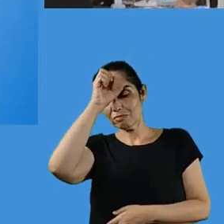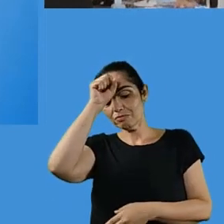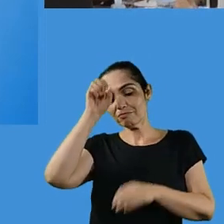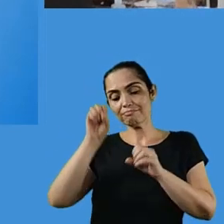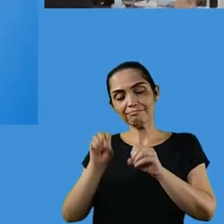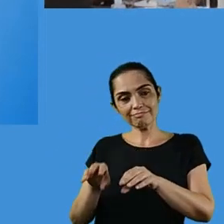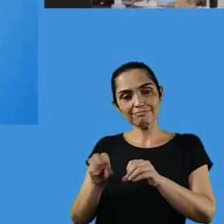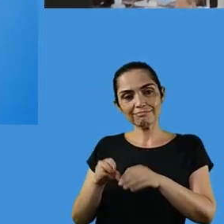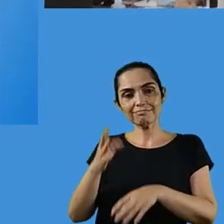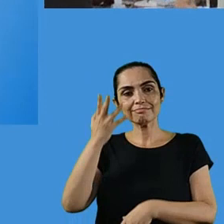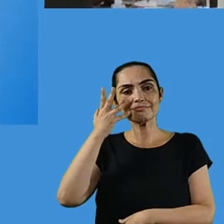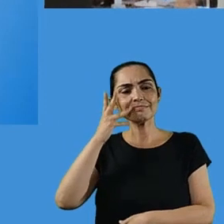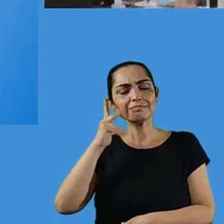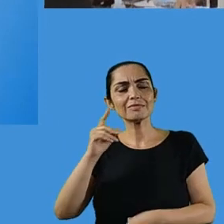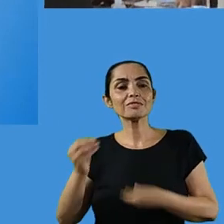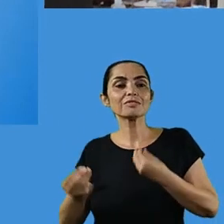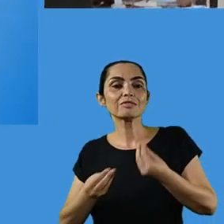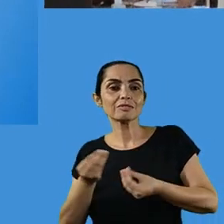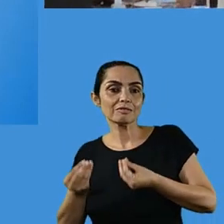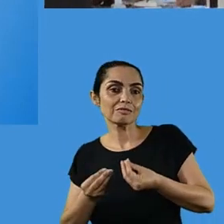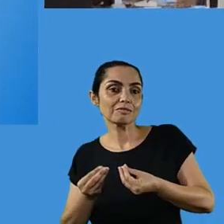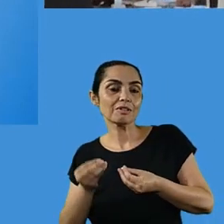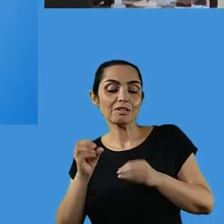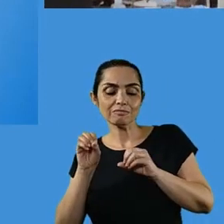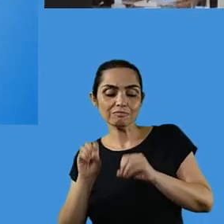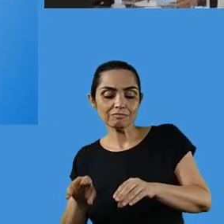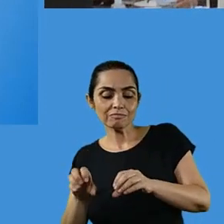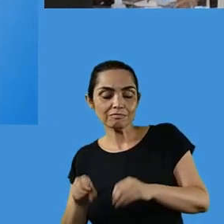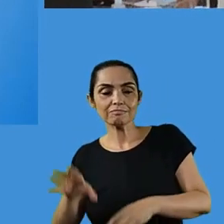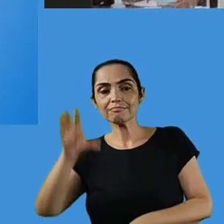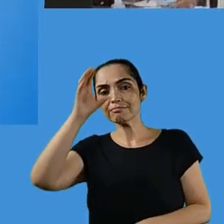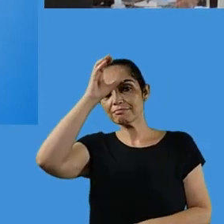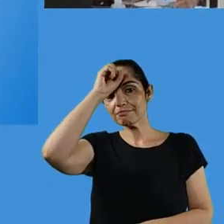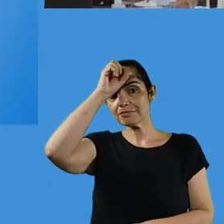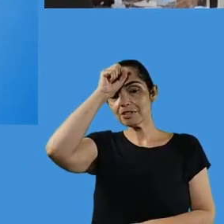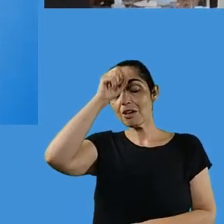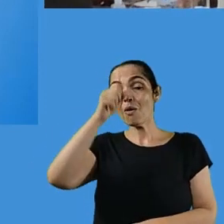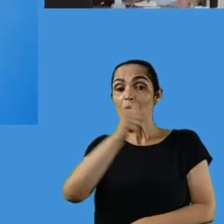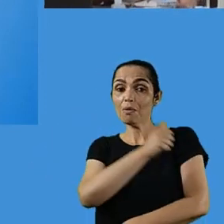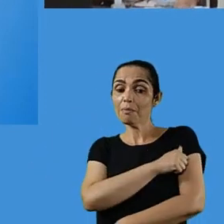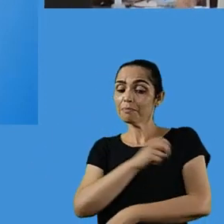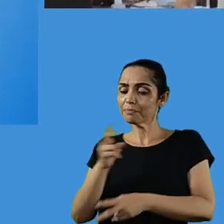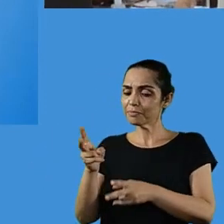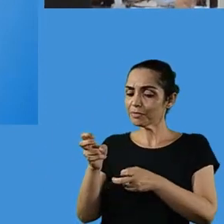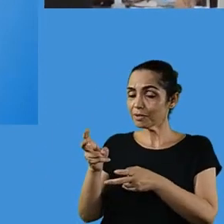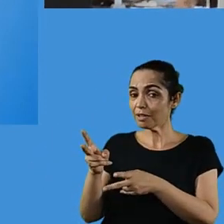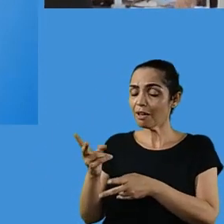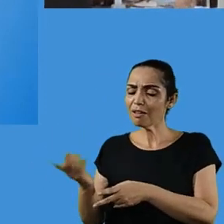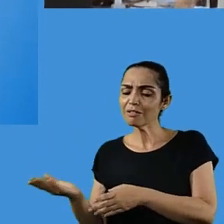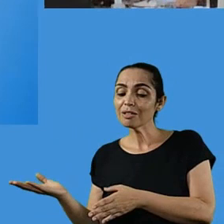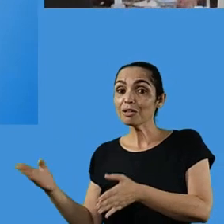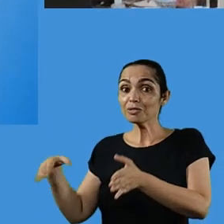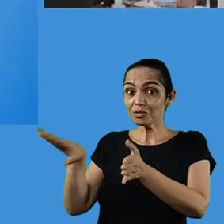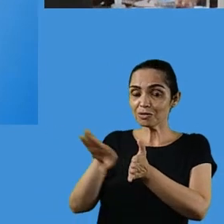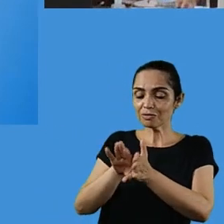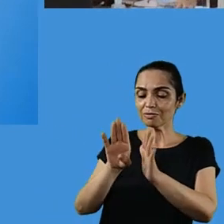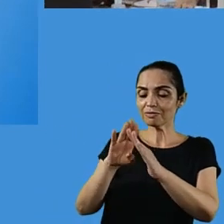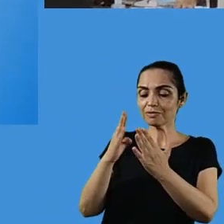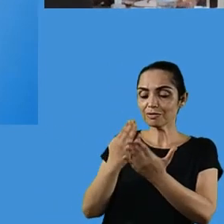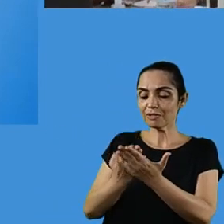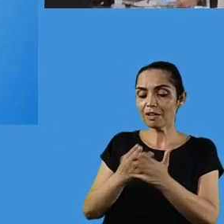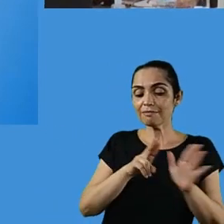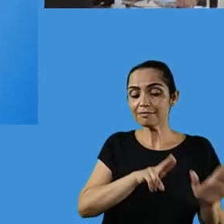isso como? Que ele aprenda. Quando ele perceber que aquele período que ele chegou na escola, essa semana que ele ficou, ele